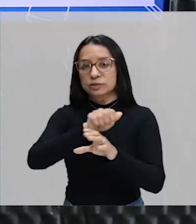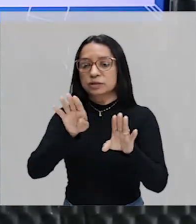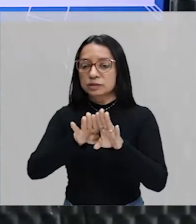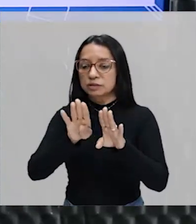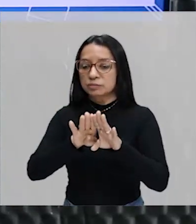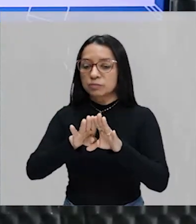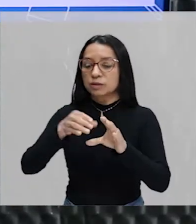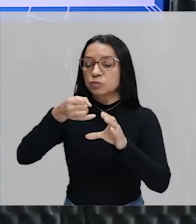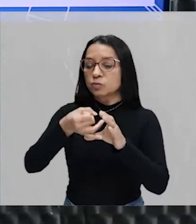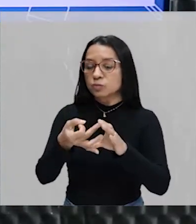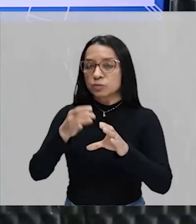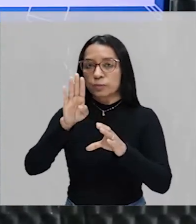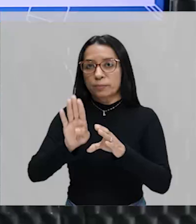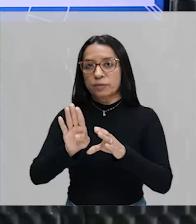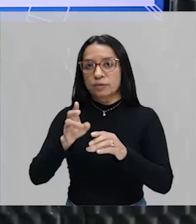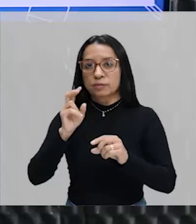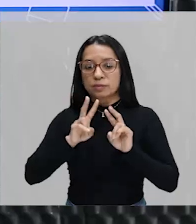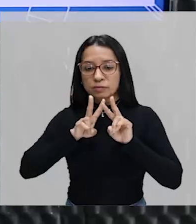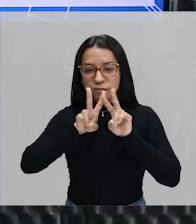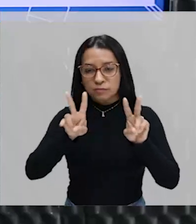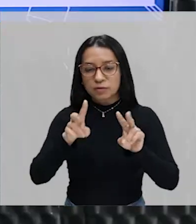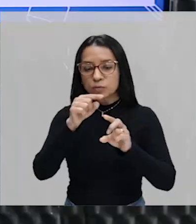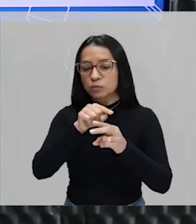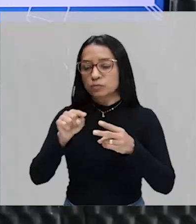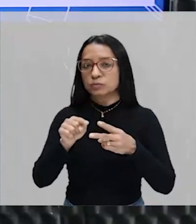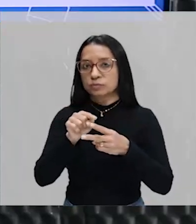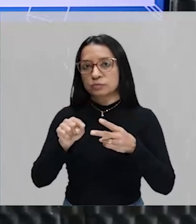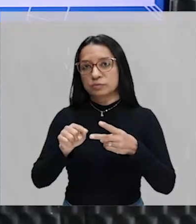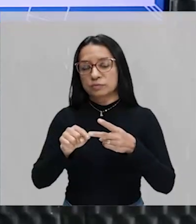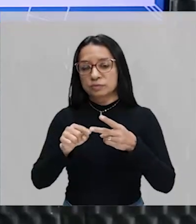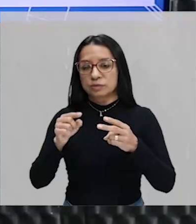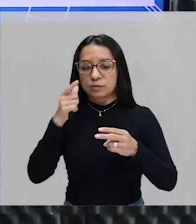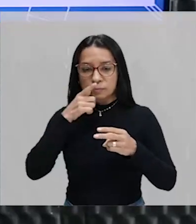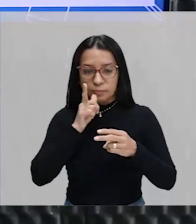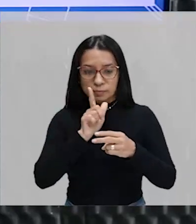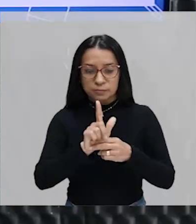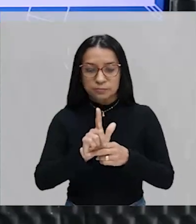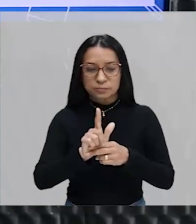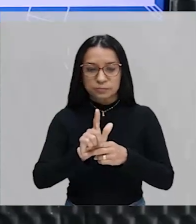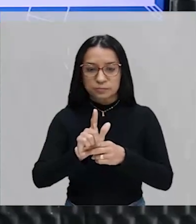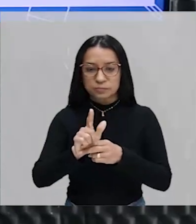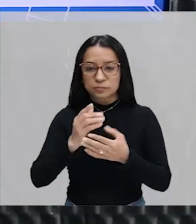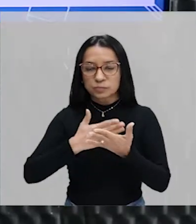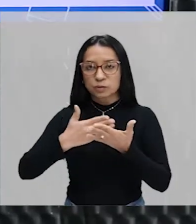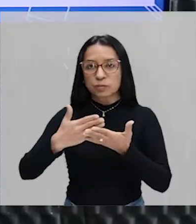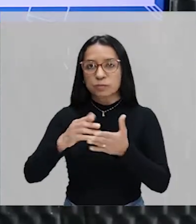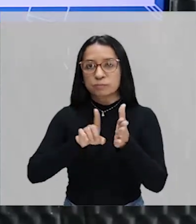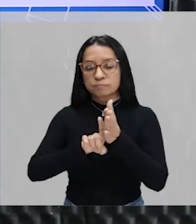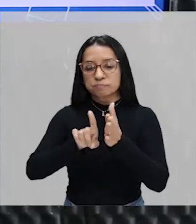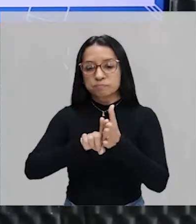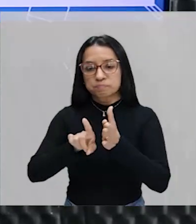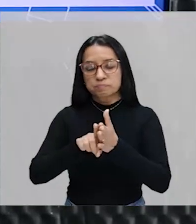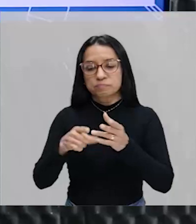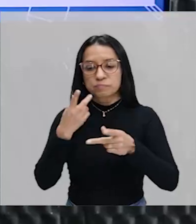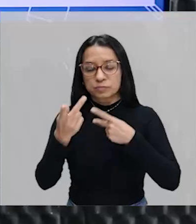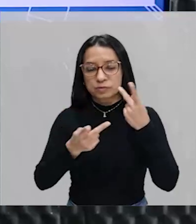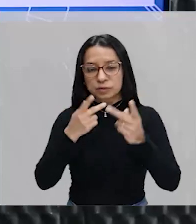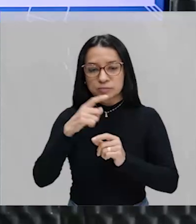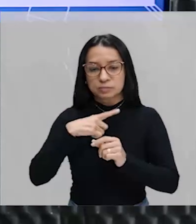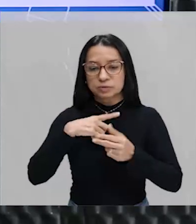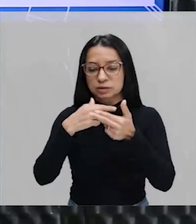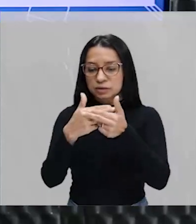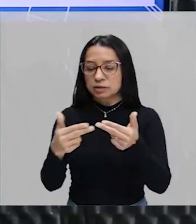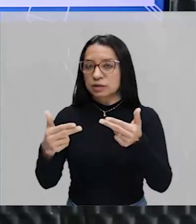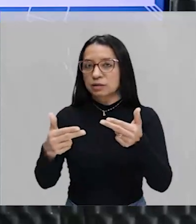no conjunto B. Então, olhando para os dois conjuntos aqui, ó, você consegue, né? Desde o começo da questão, nós falamos aí que tem